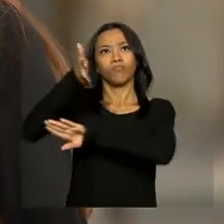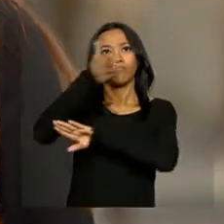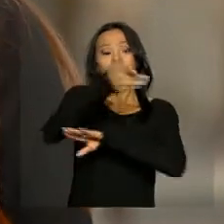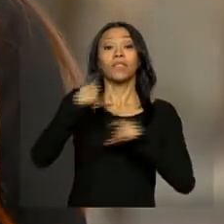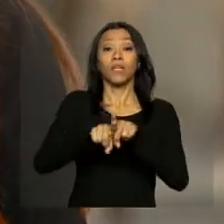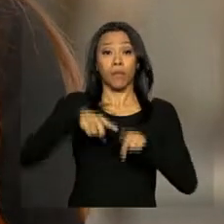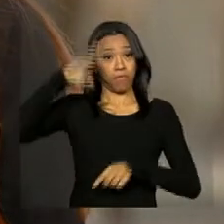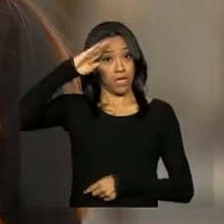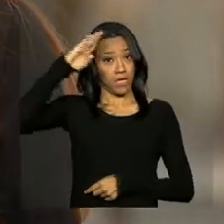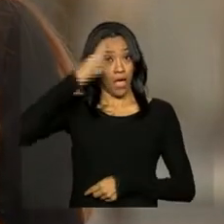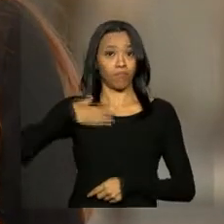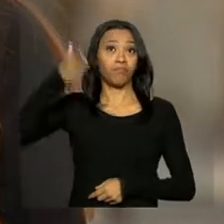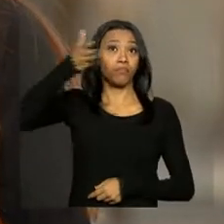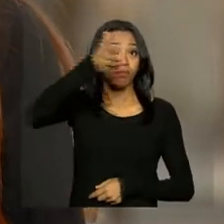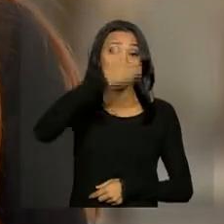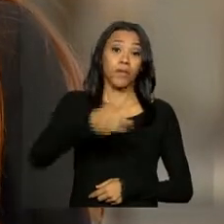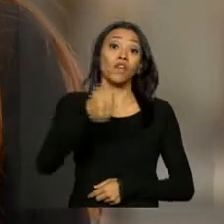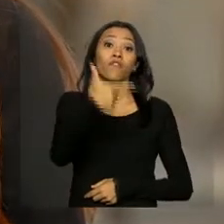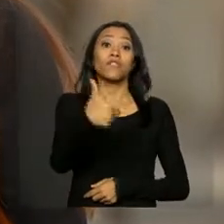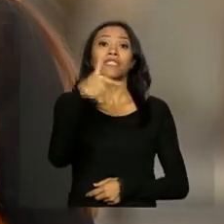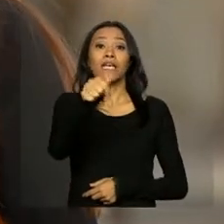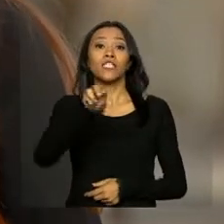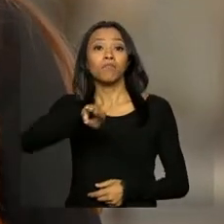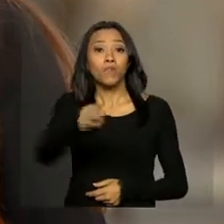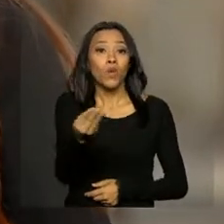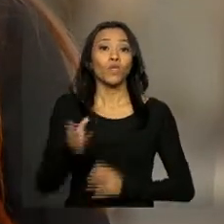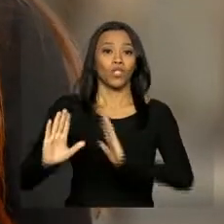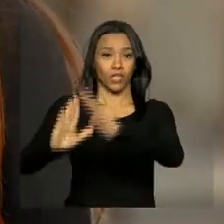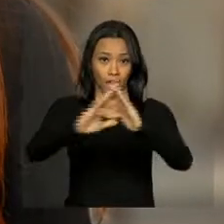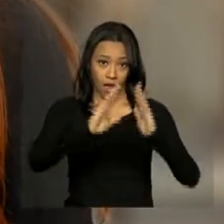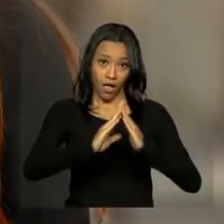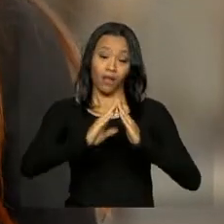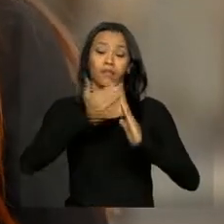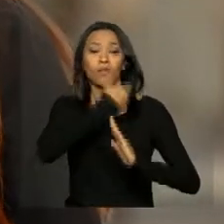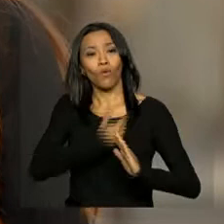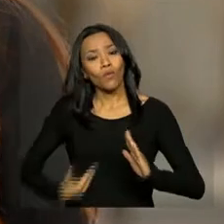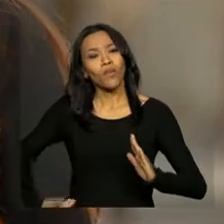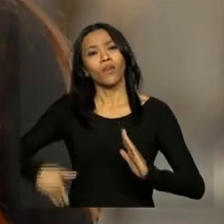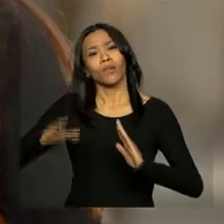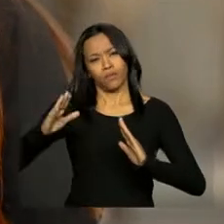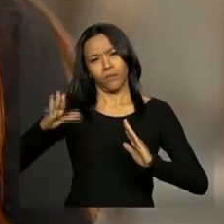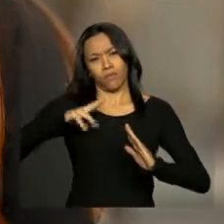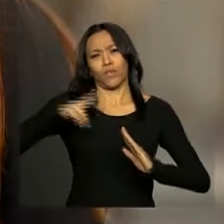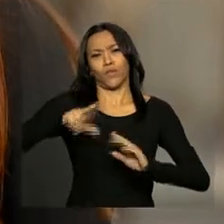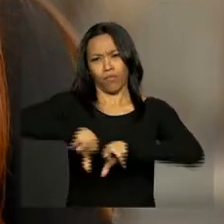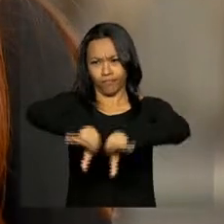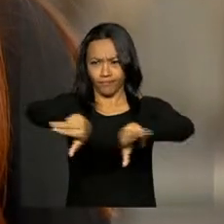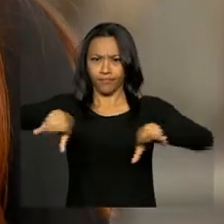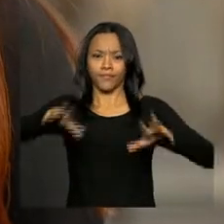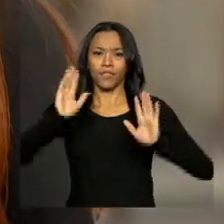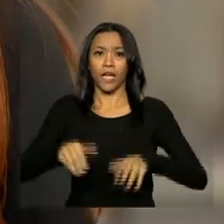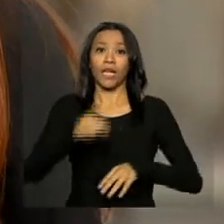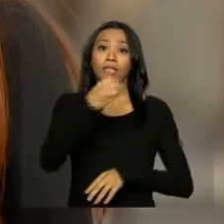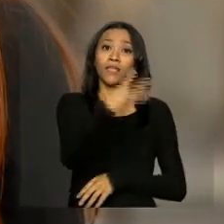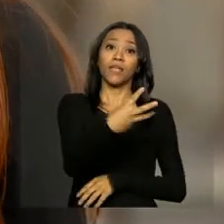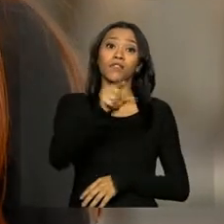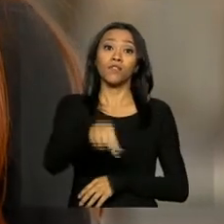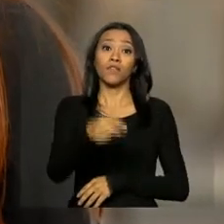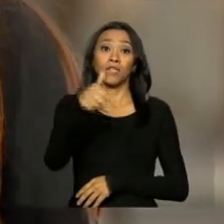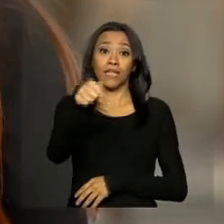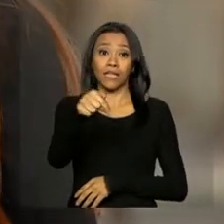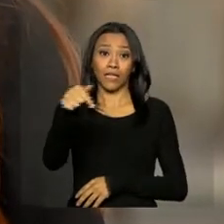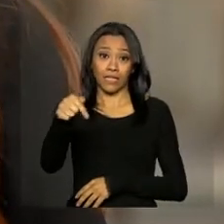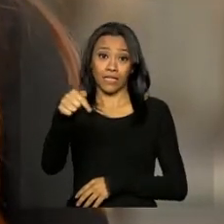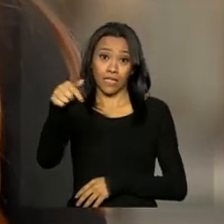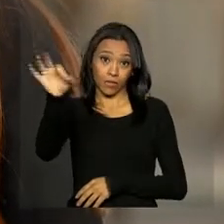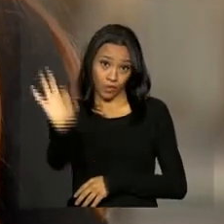militares. São mais de 27 milhões de domicílios, prédios públicos e comerciais. Em 3,77%